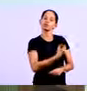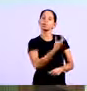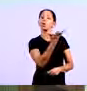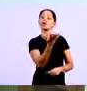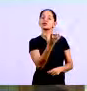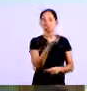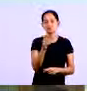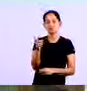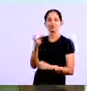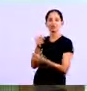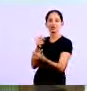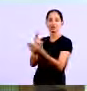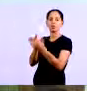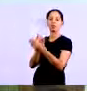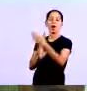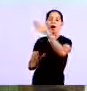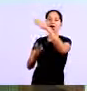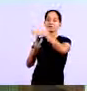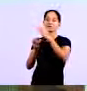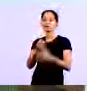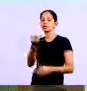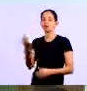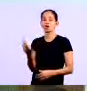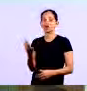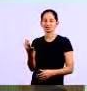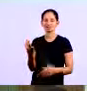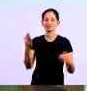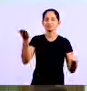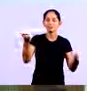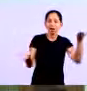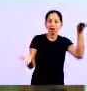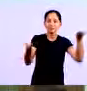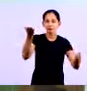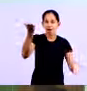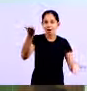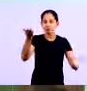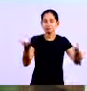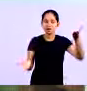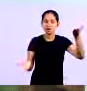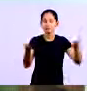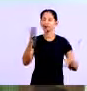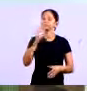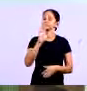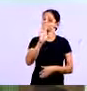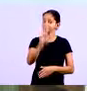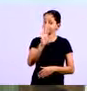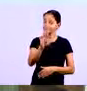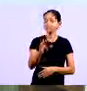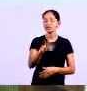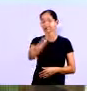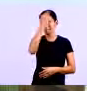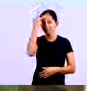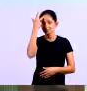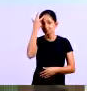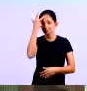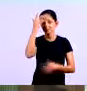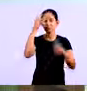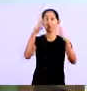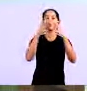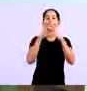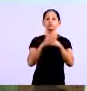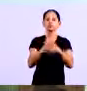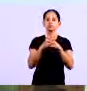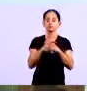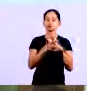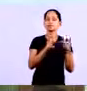ita muito a vida de quem precisa apurar você chega porque é diferente vender e ter lucro as pessoas confundem vender com ter lucro muitas